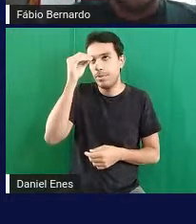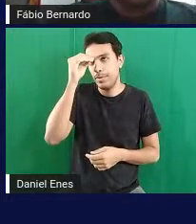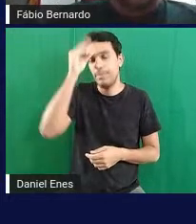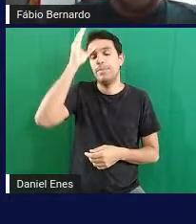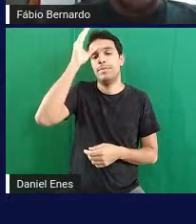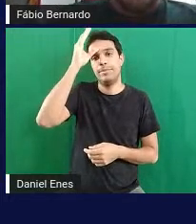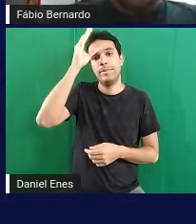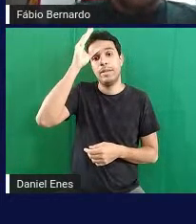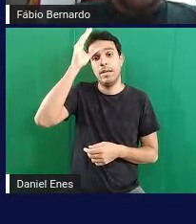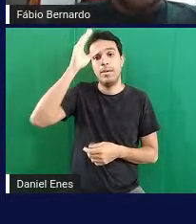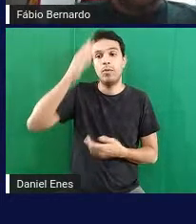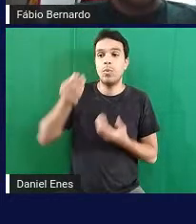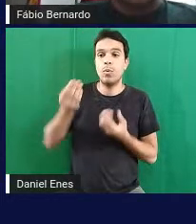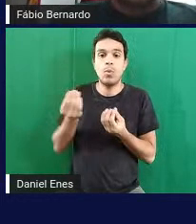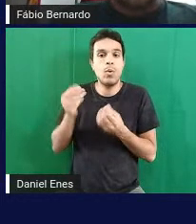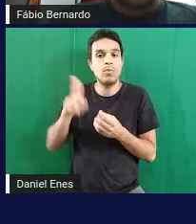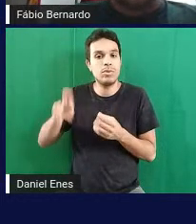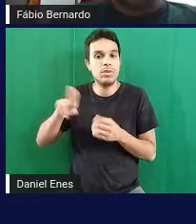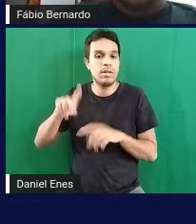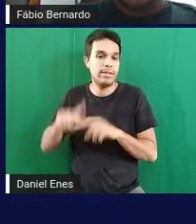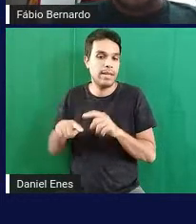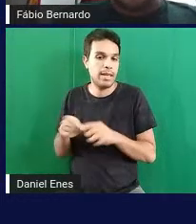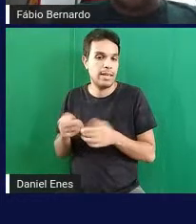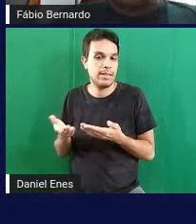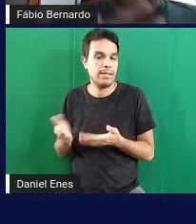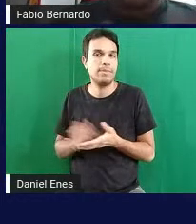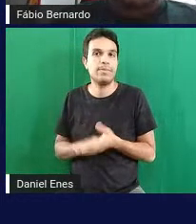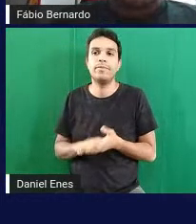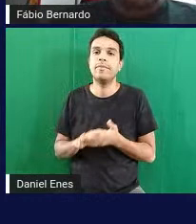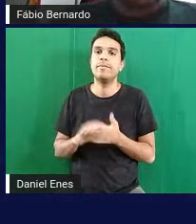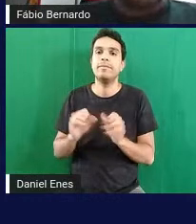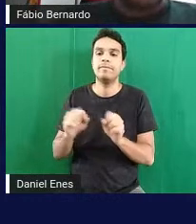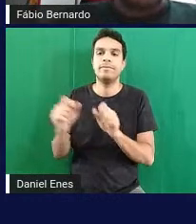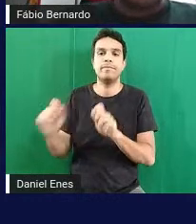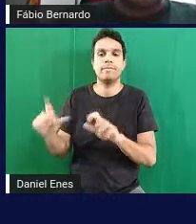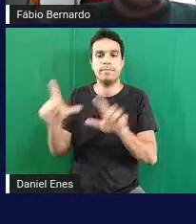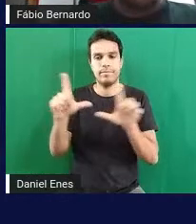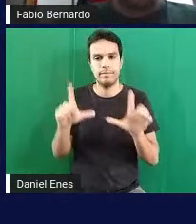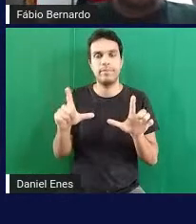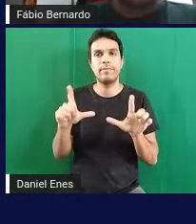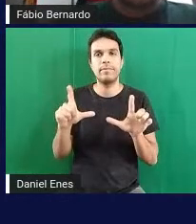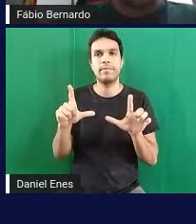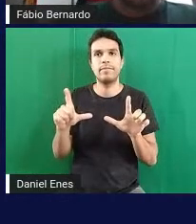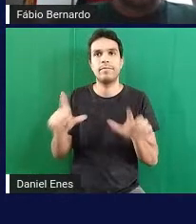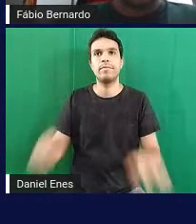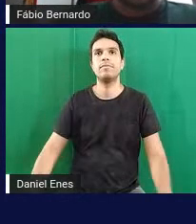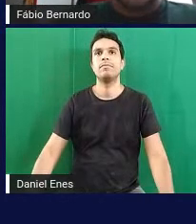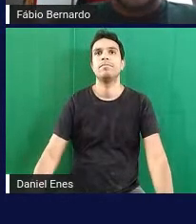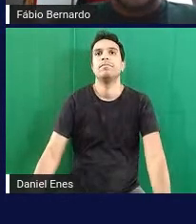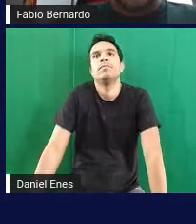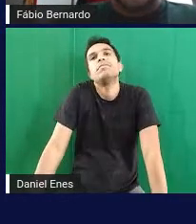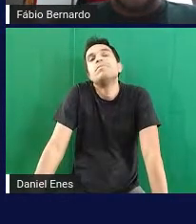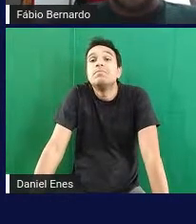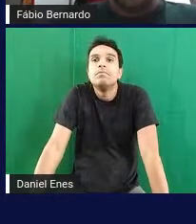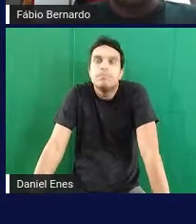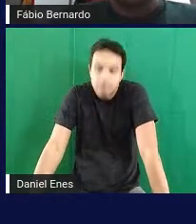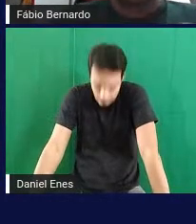soroban tá bom? pode passar Agnaldo são esses os os